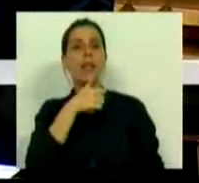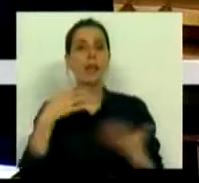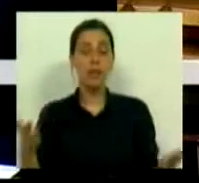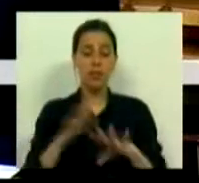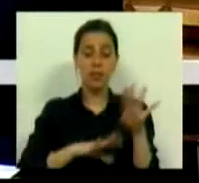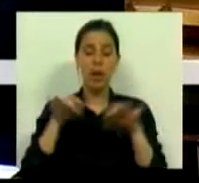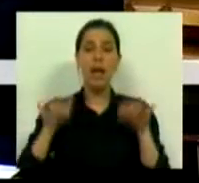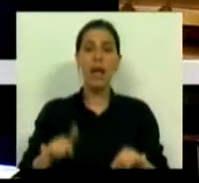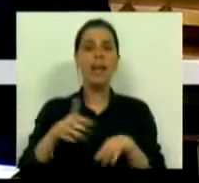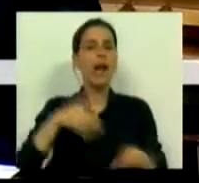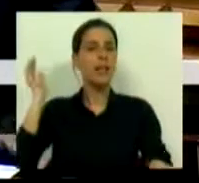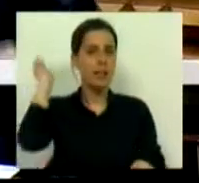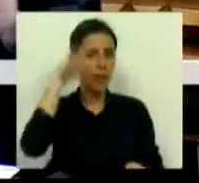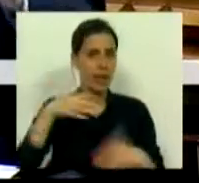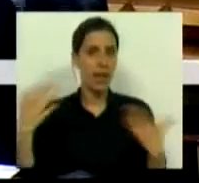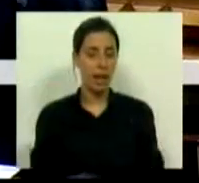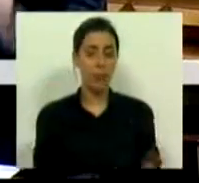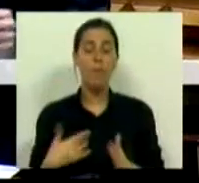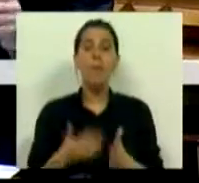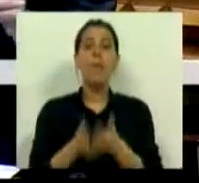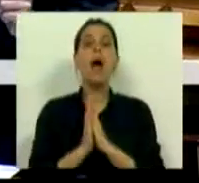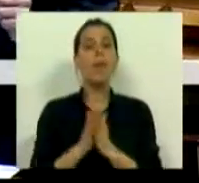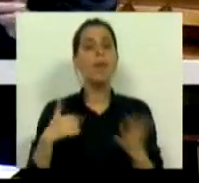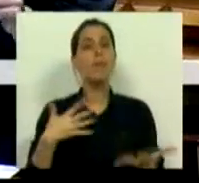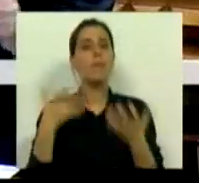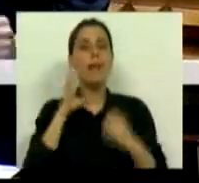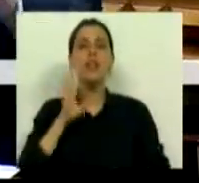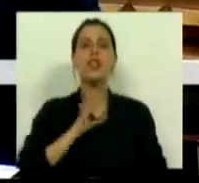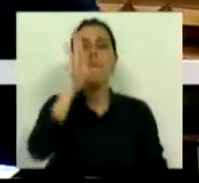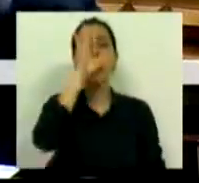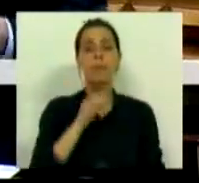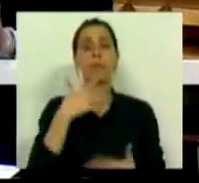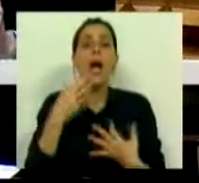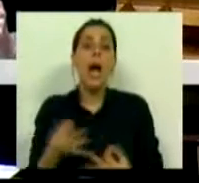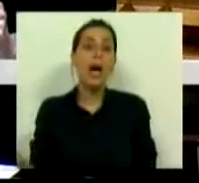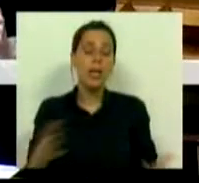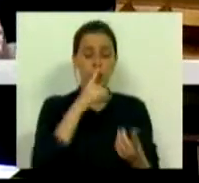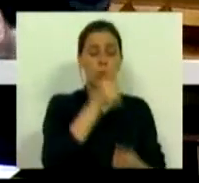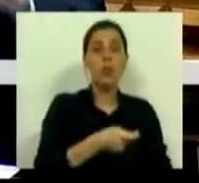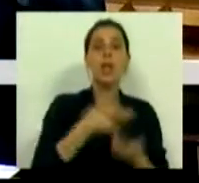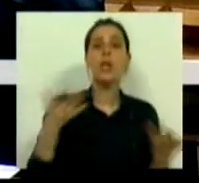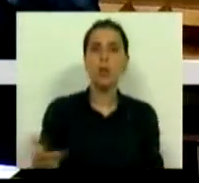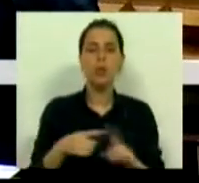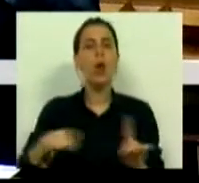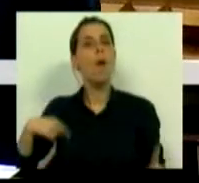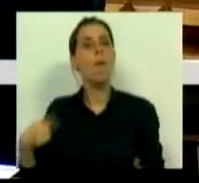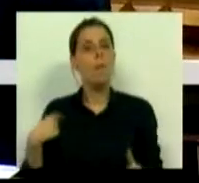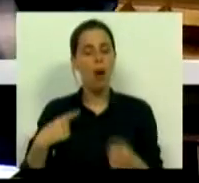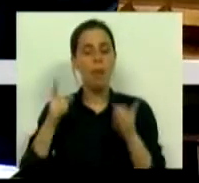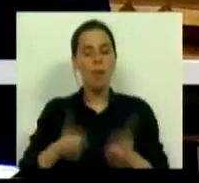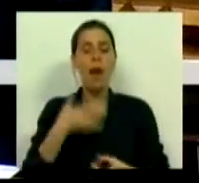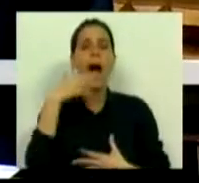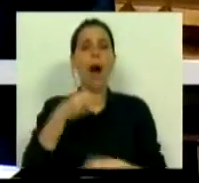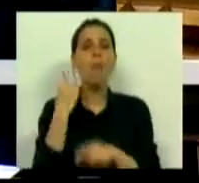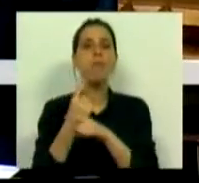tomada aqui na Assembleia da República. E o apelo que queria fazer, Sr. Ministro, é que acreditem os agricultores, para que eles também passem a